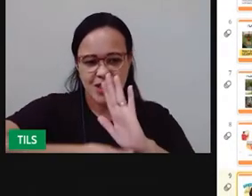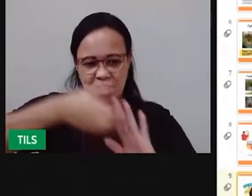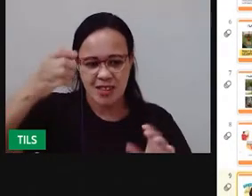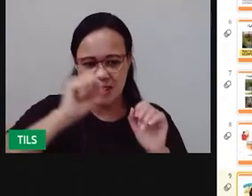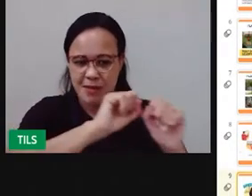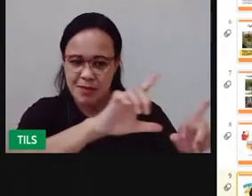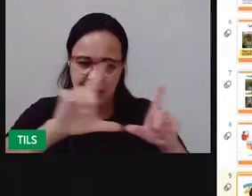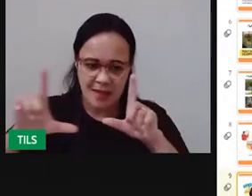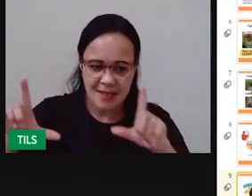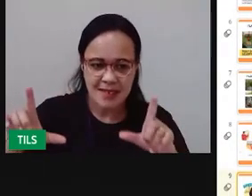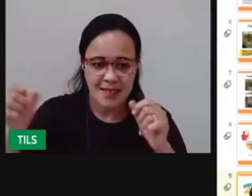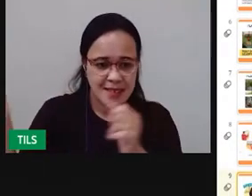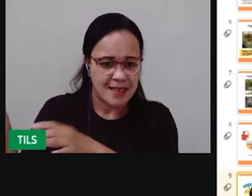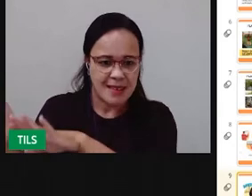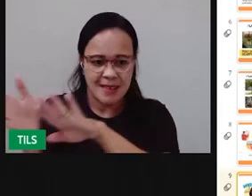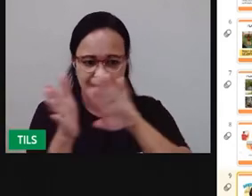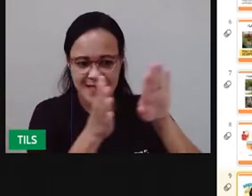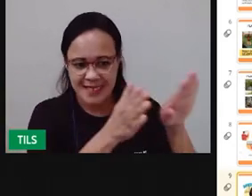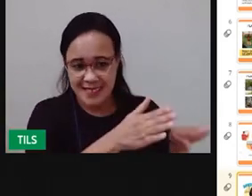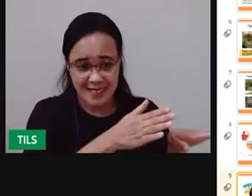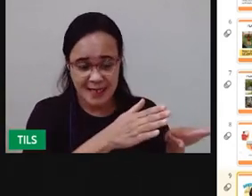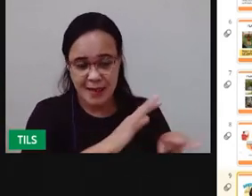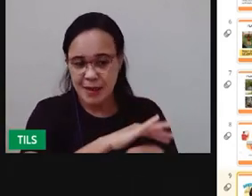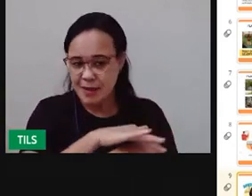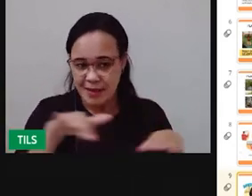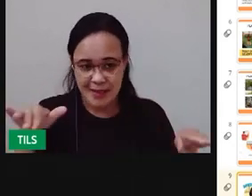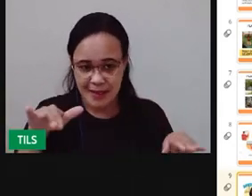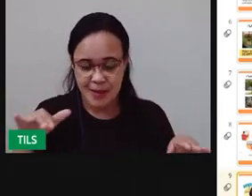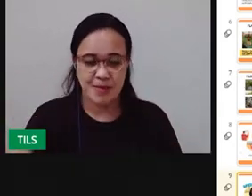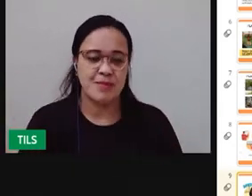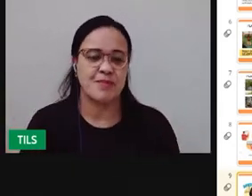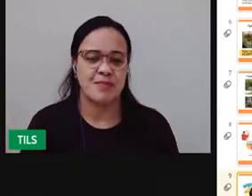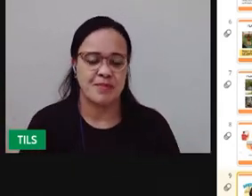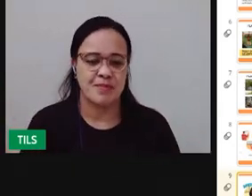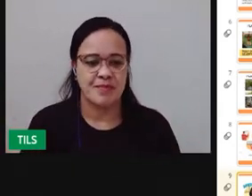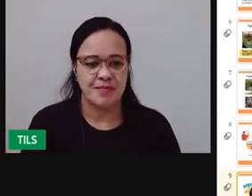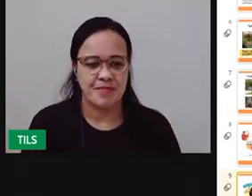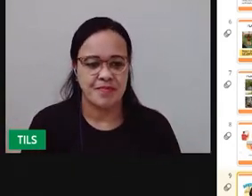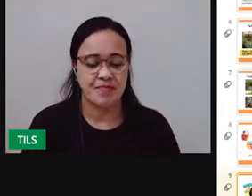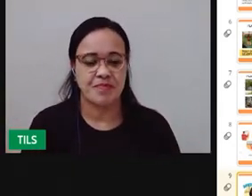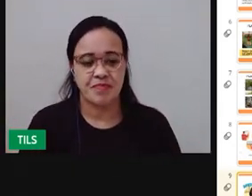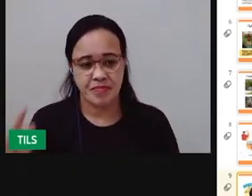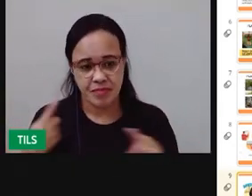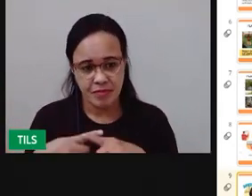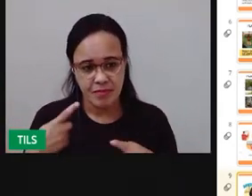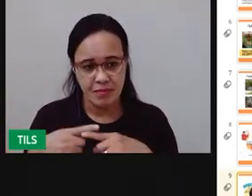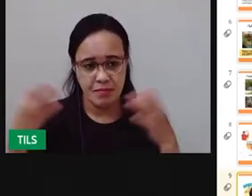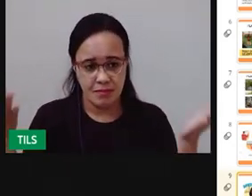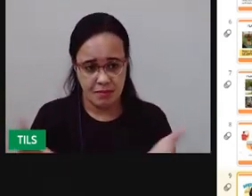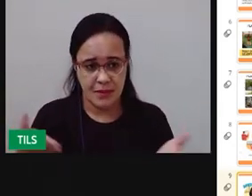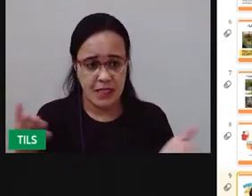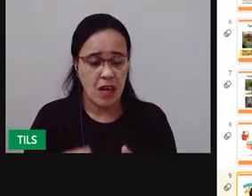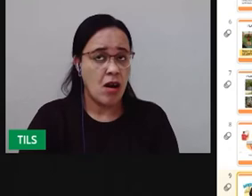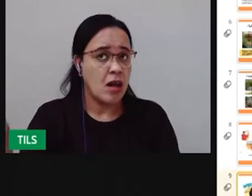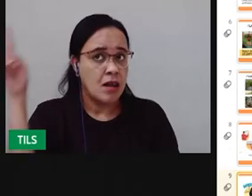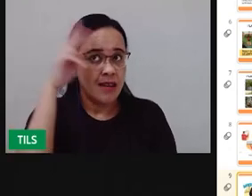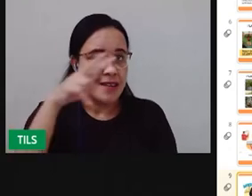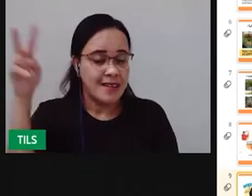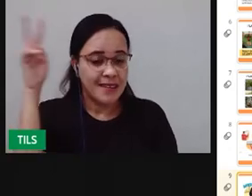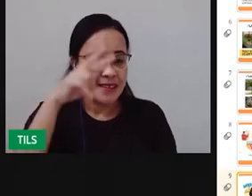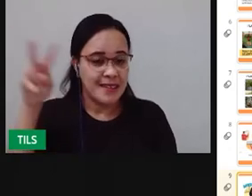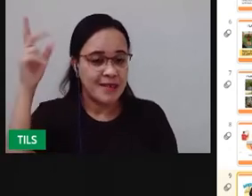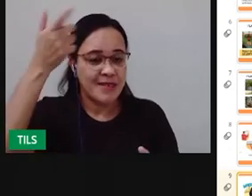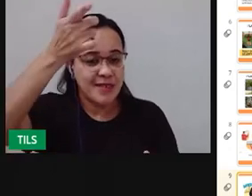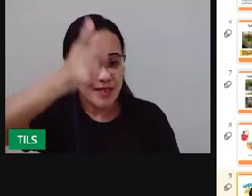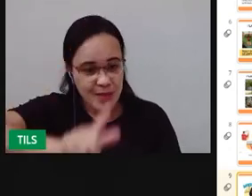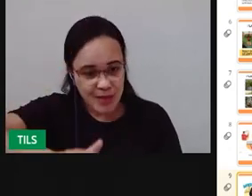apresentação do slide não vou mostrar mais o slide para vocês porque agora a gente vai relembrar o que foi que